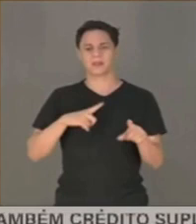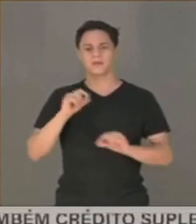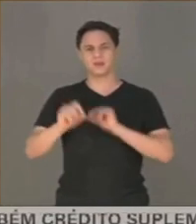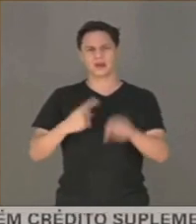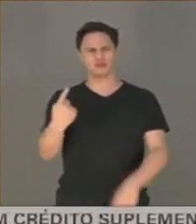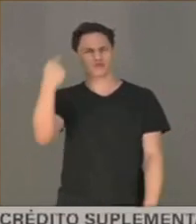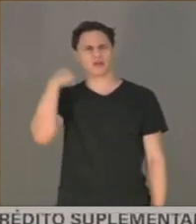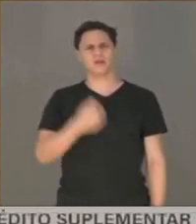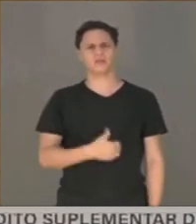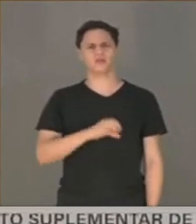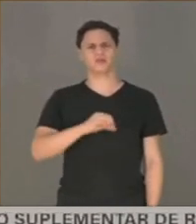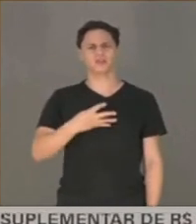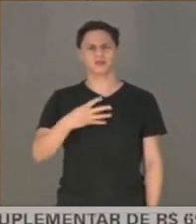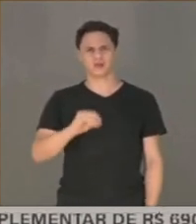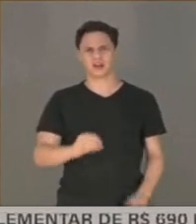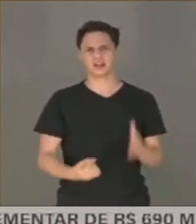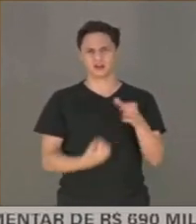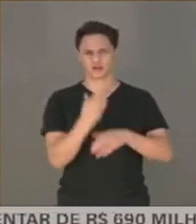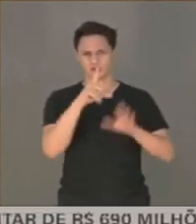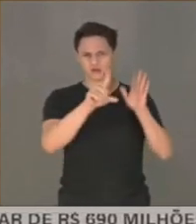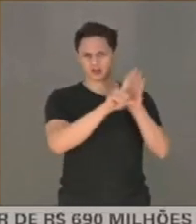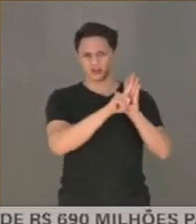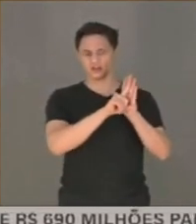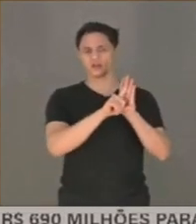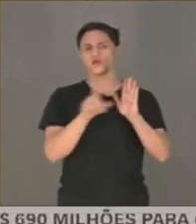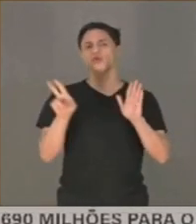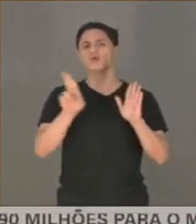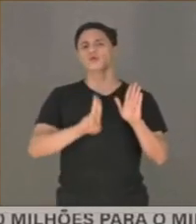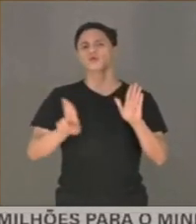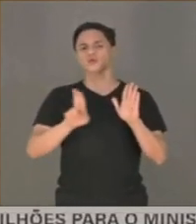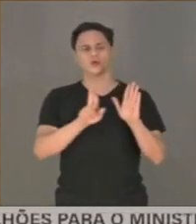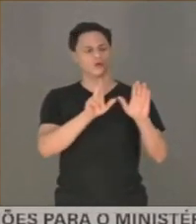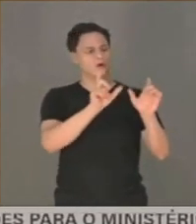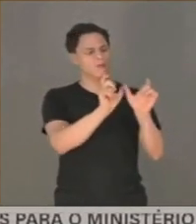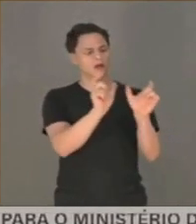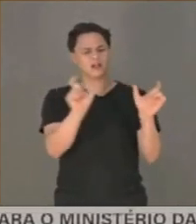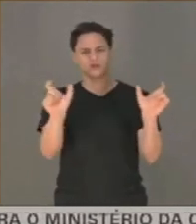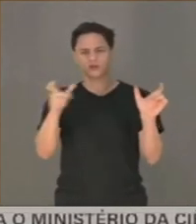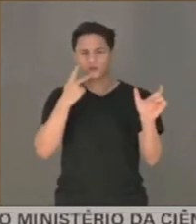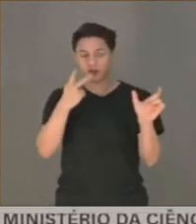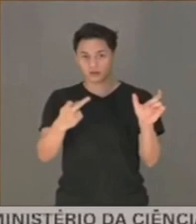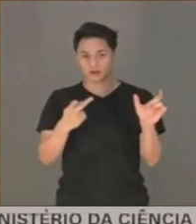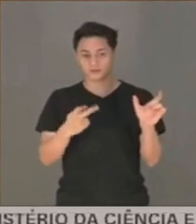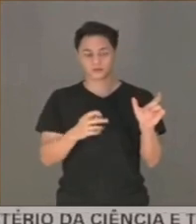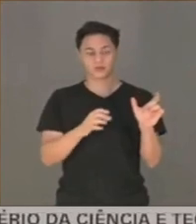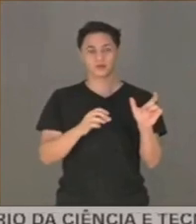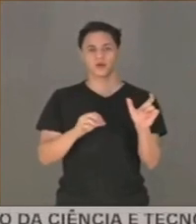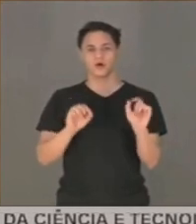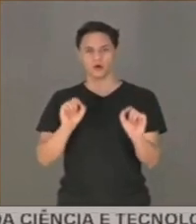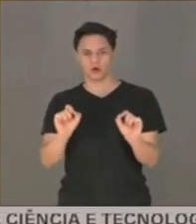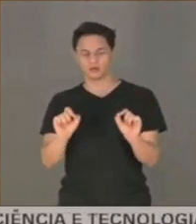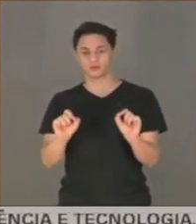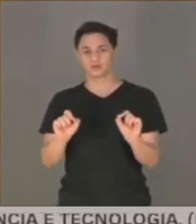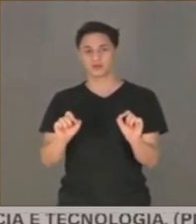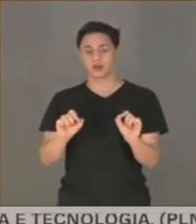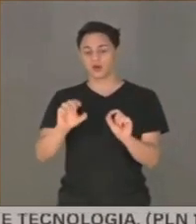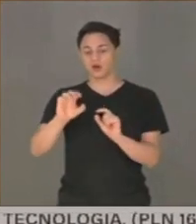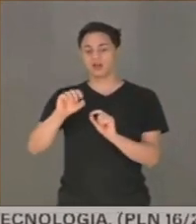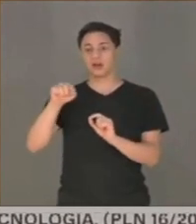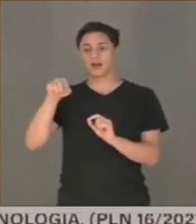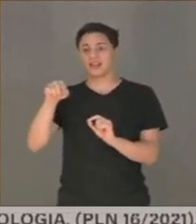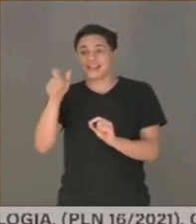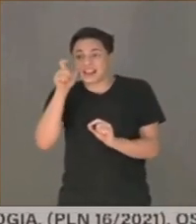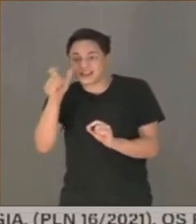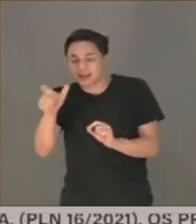1940, o Senador João Paulo, ele usa uma conjunção alternativa, ou assumiu o risco de